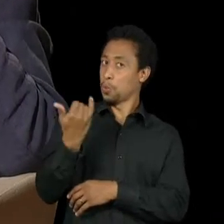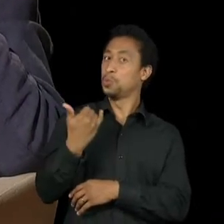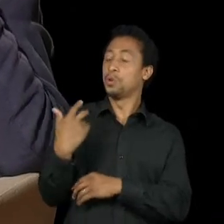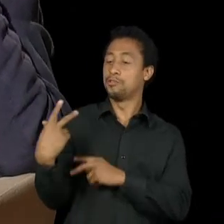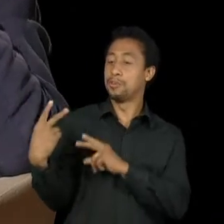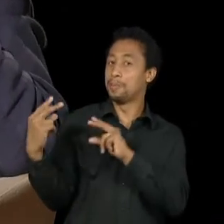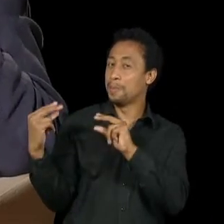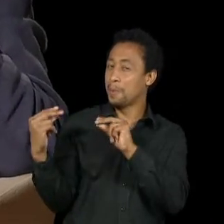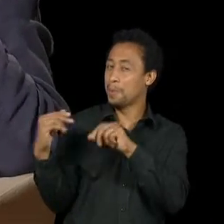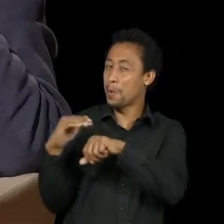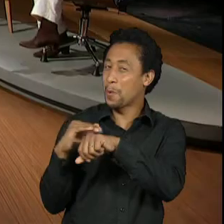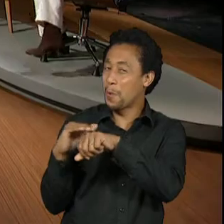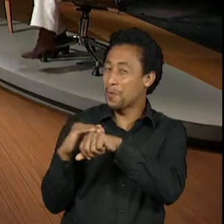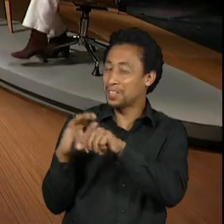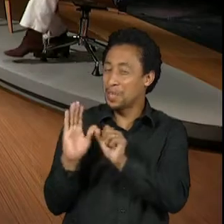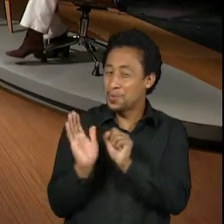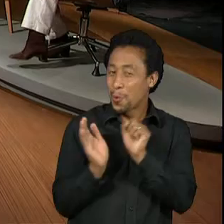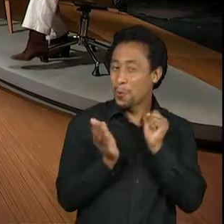subversivo.